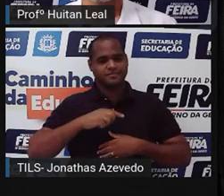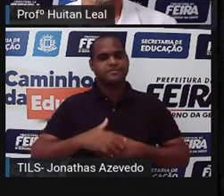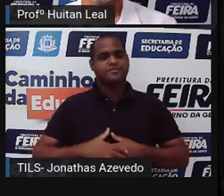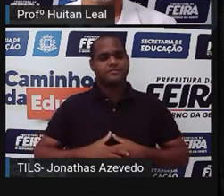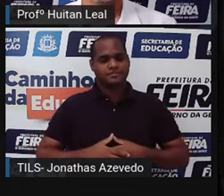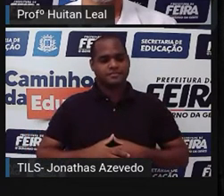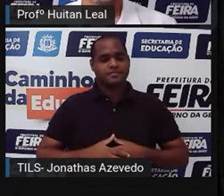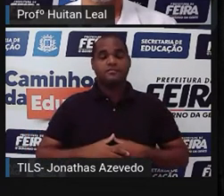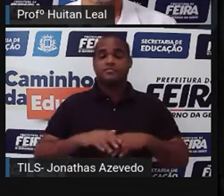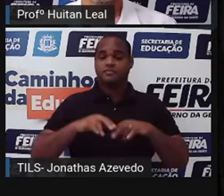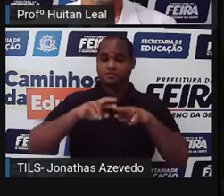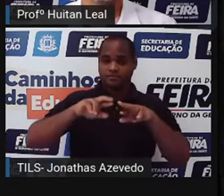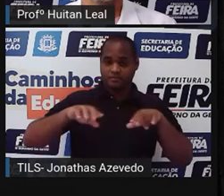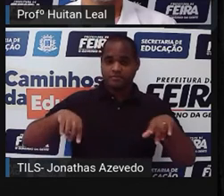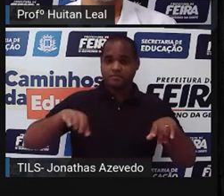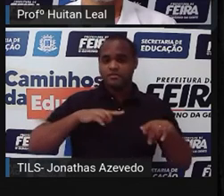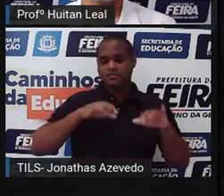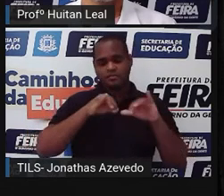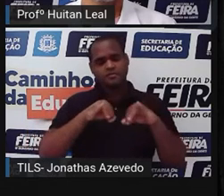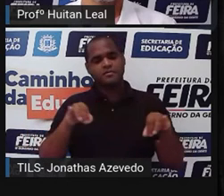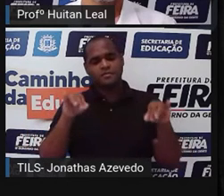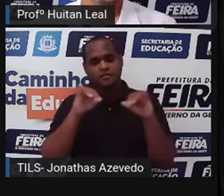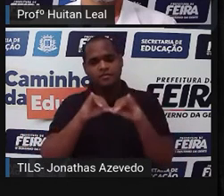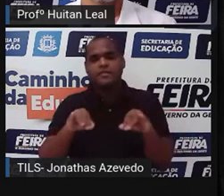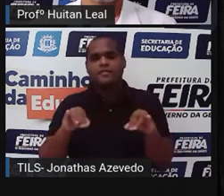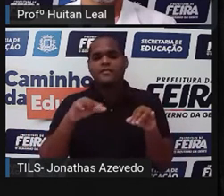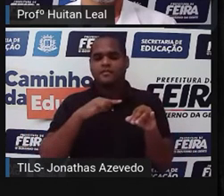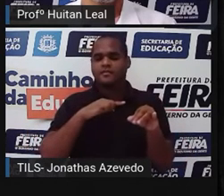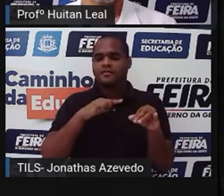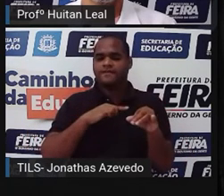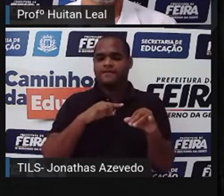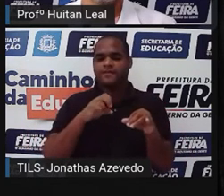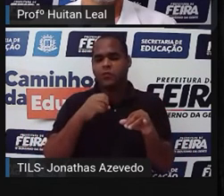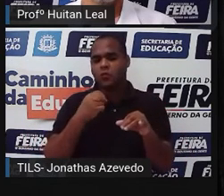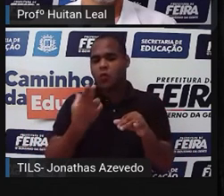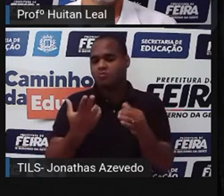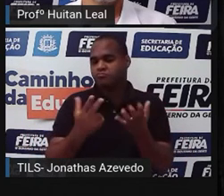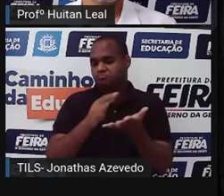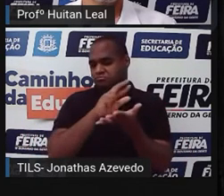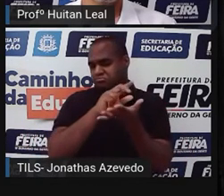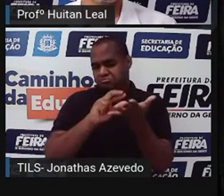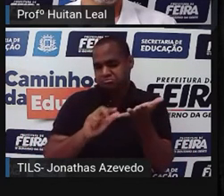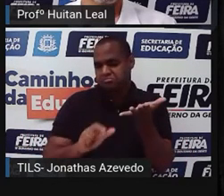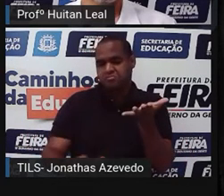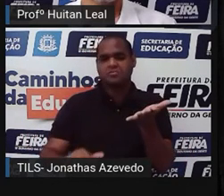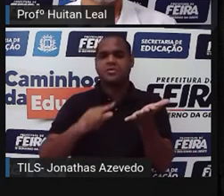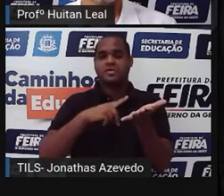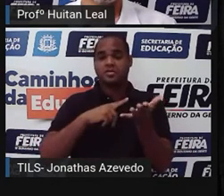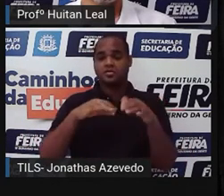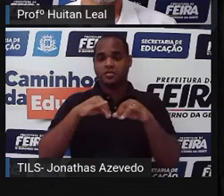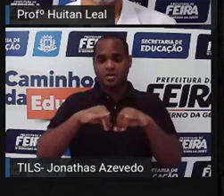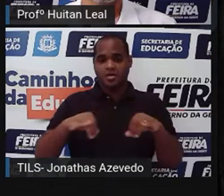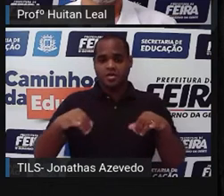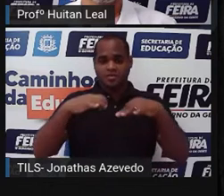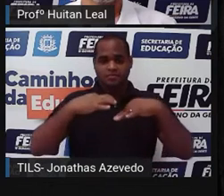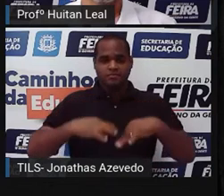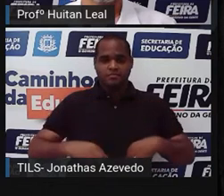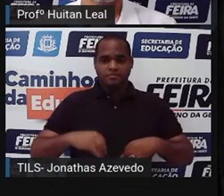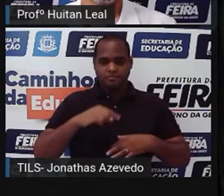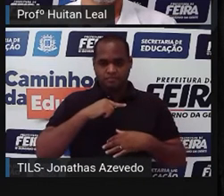Na maioria das notícias, ou vamos dizer assim, generalizando as notícias, elas têm um padrão